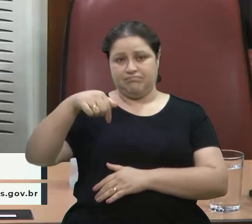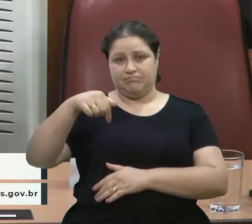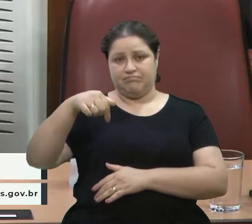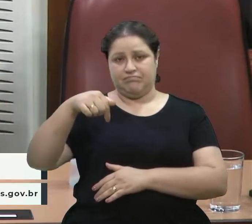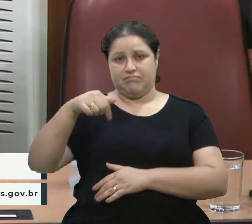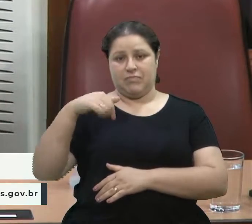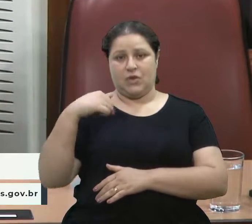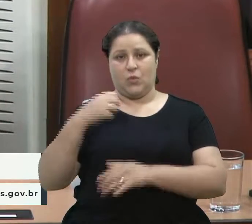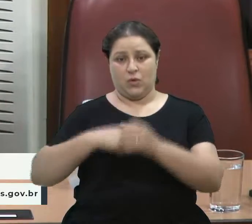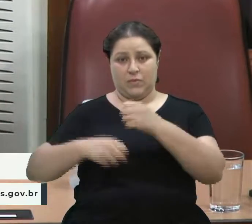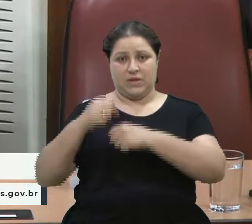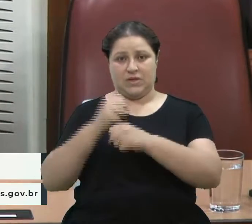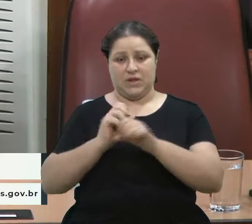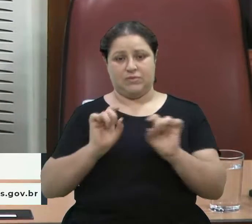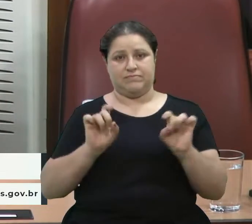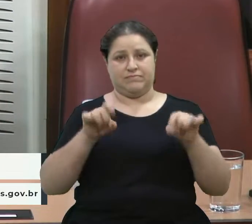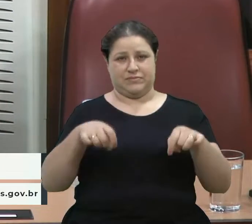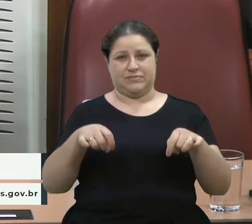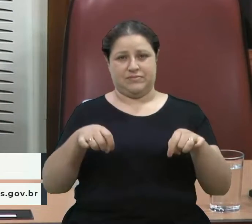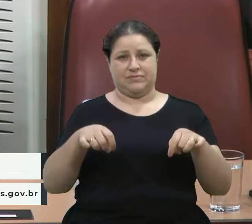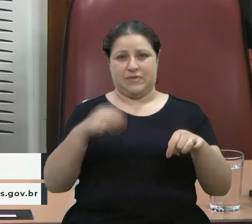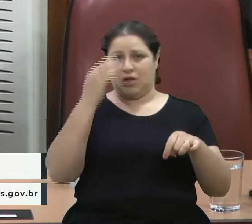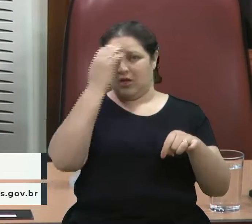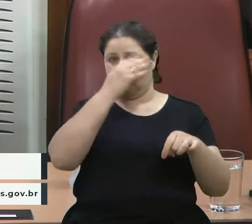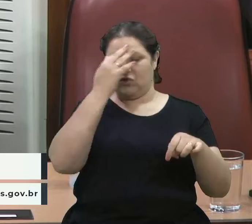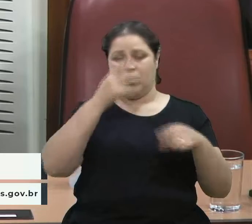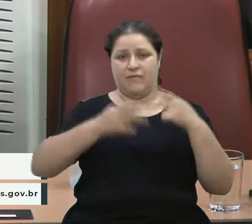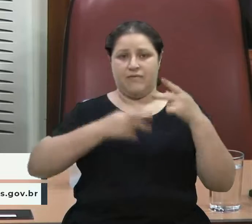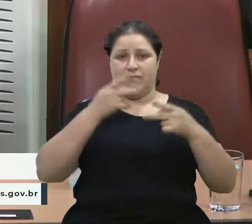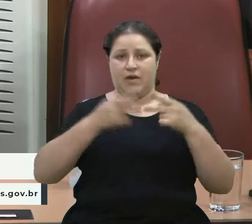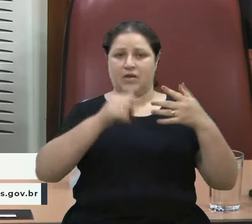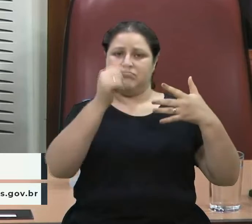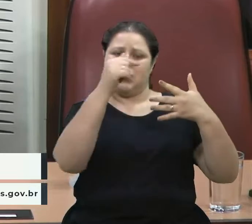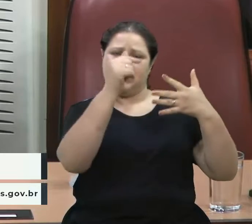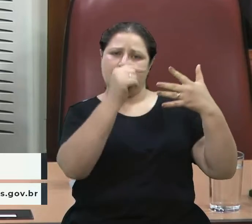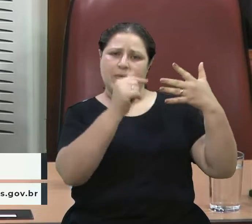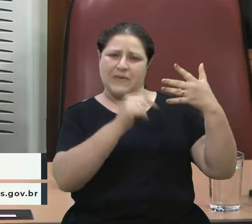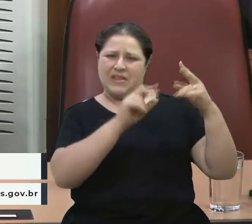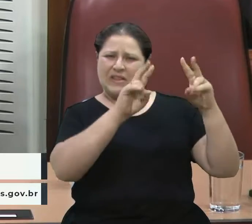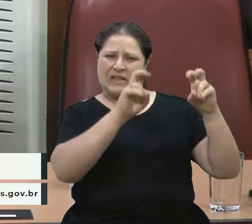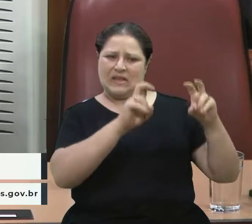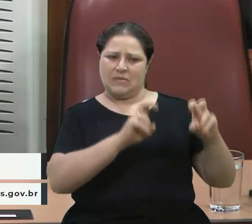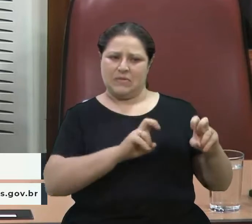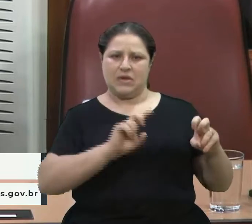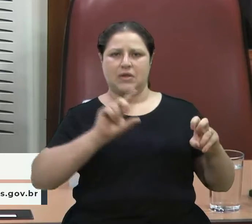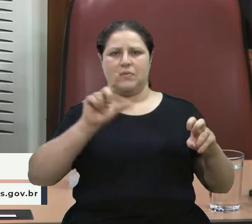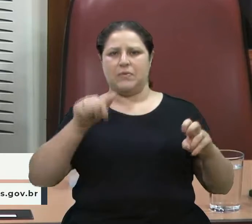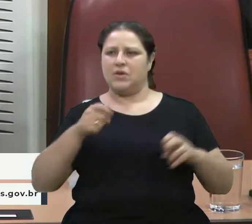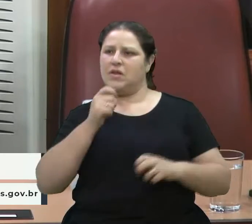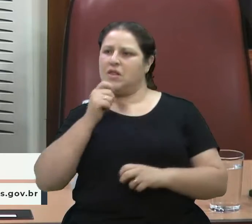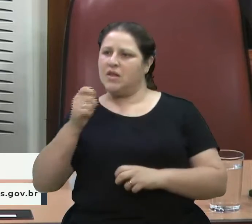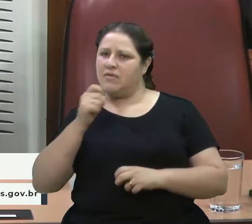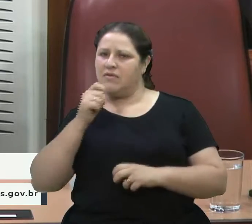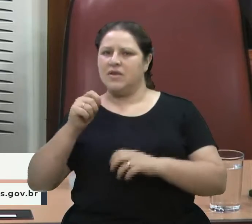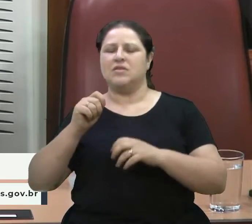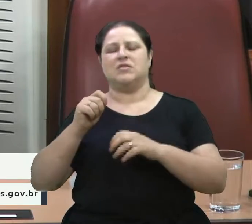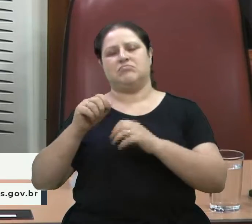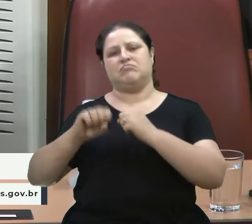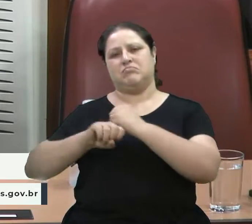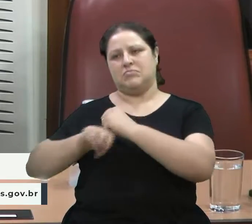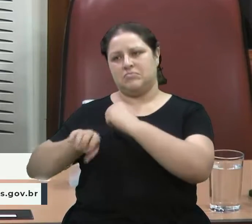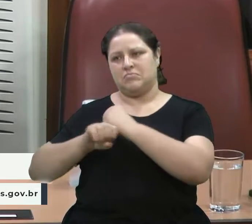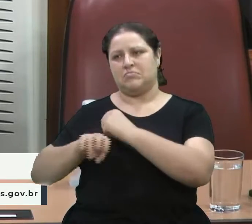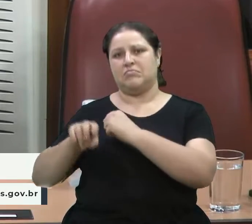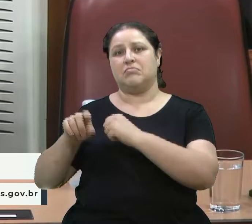legislativo, ano passado, que ele trouxe alguns temas e na sequência deu uma entrevista coletiva, falou para a imprensa e entre as questões que ele trouxe para a